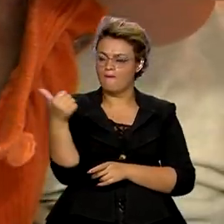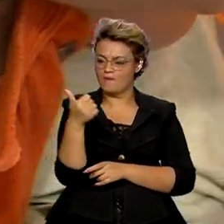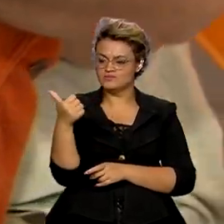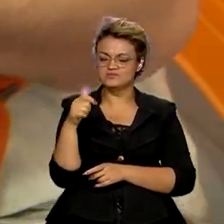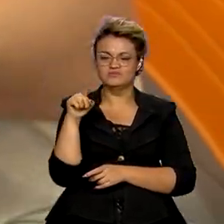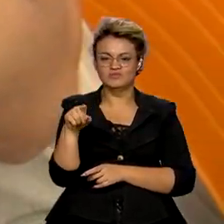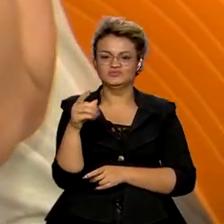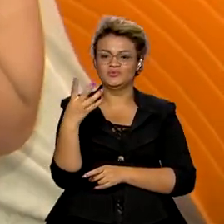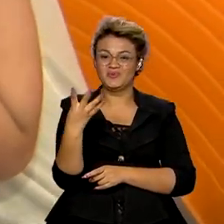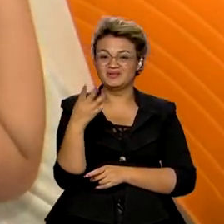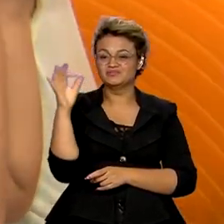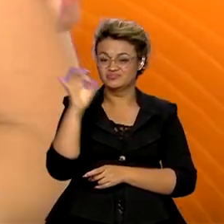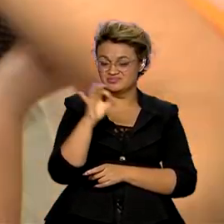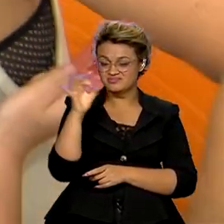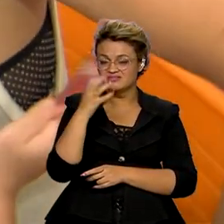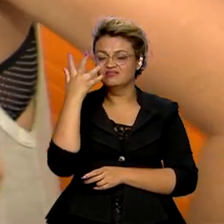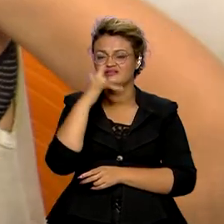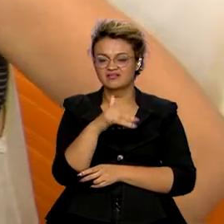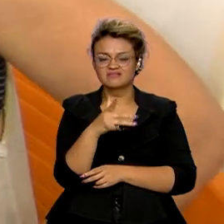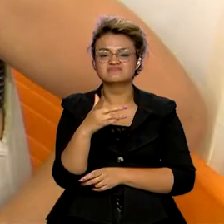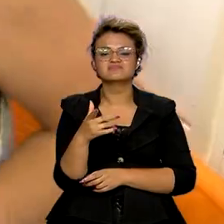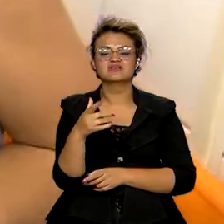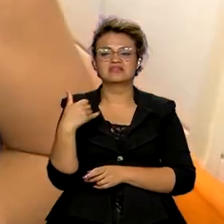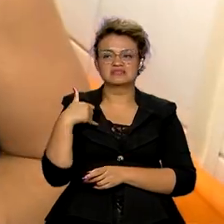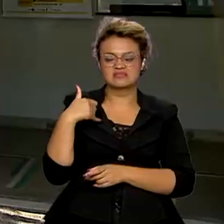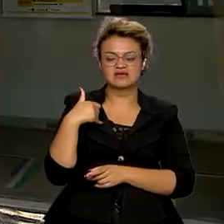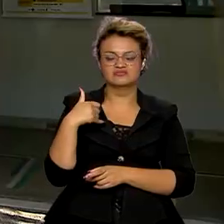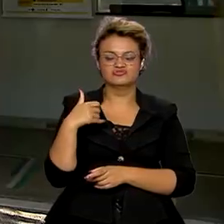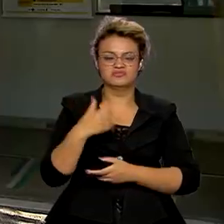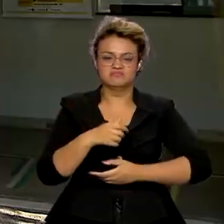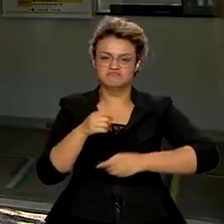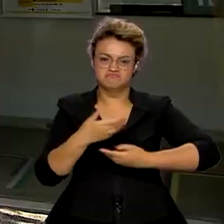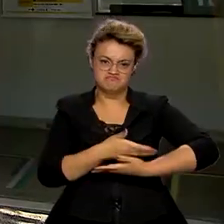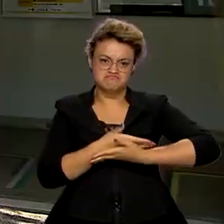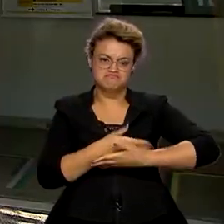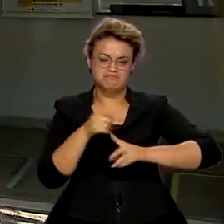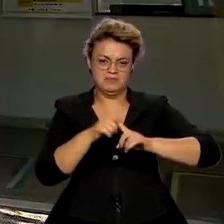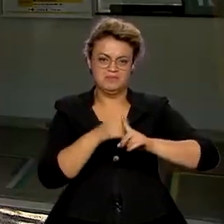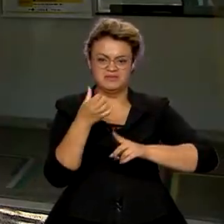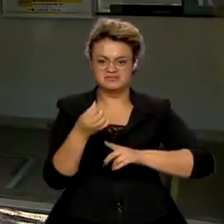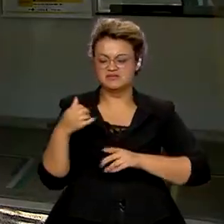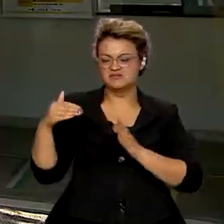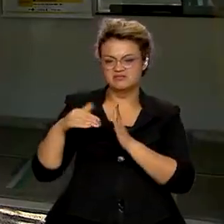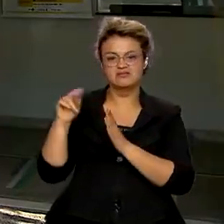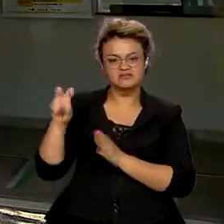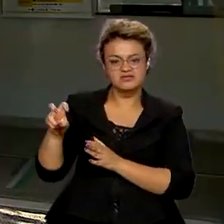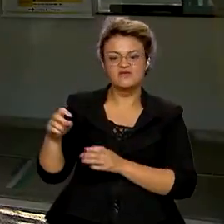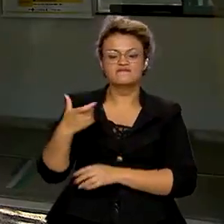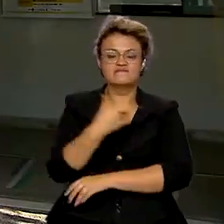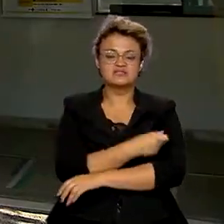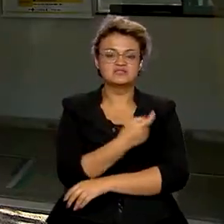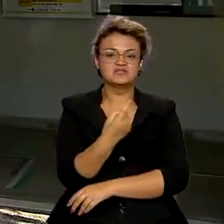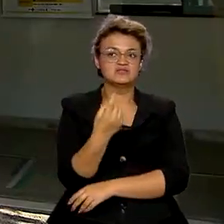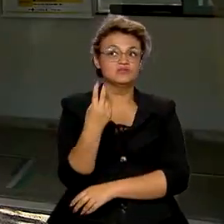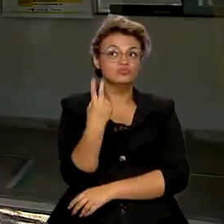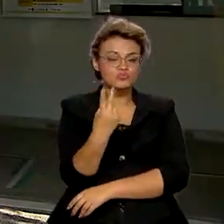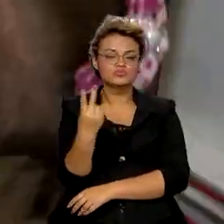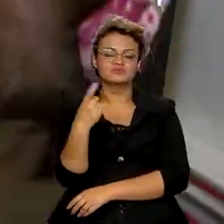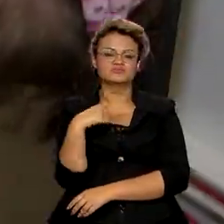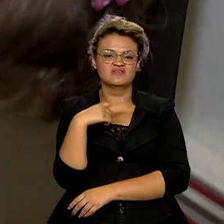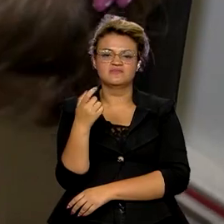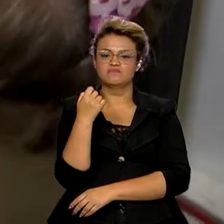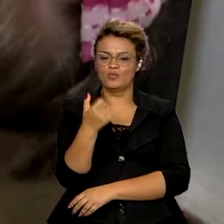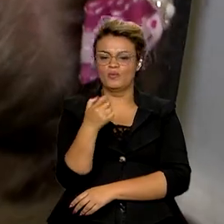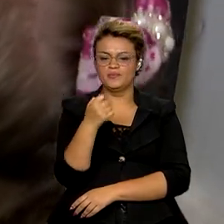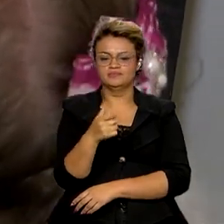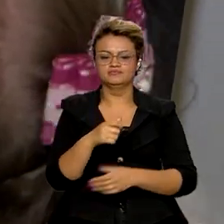,4% das crianças entre 6 meses e 5 anos tomaram ao menos duas doses da vacina